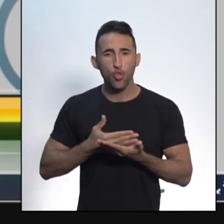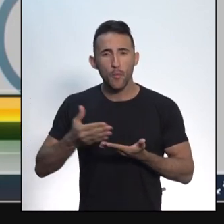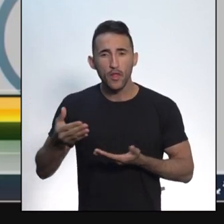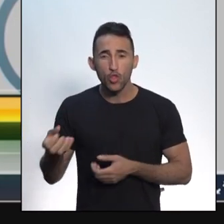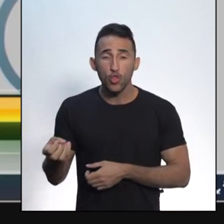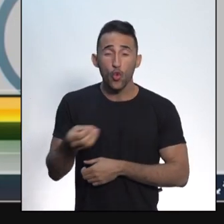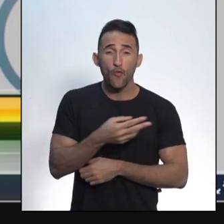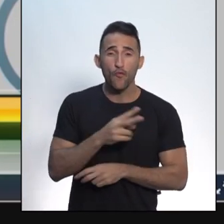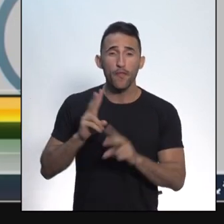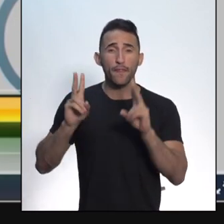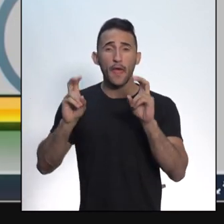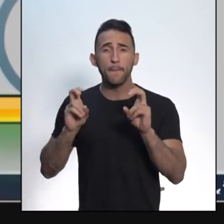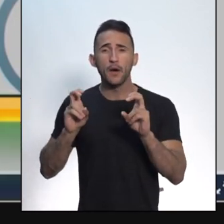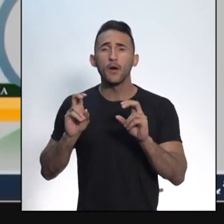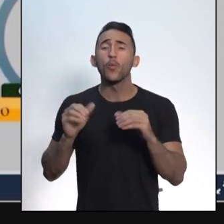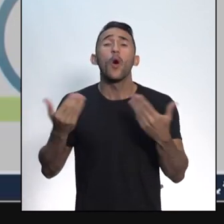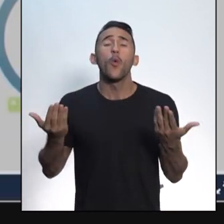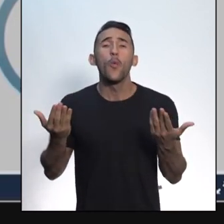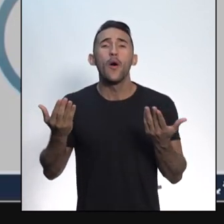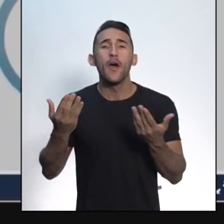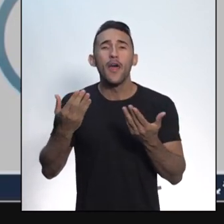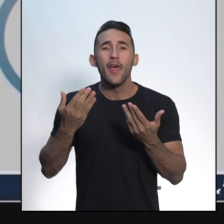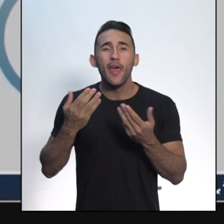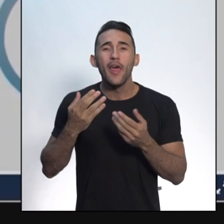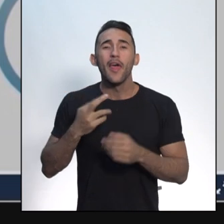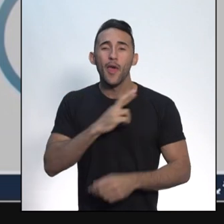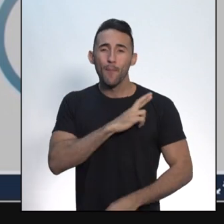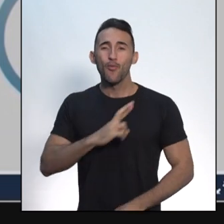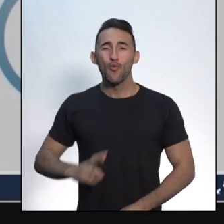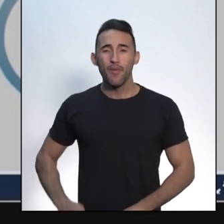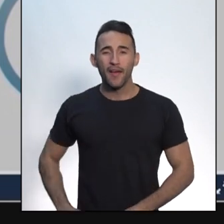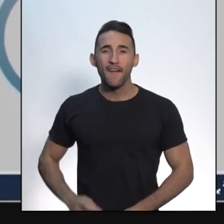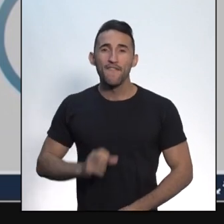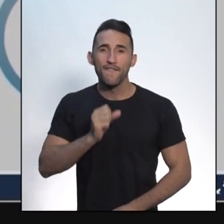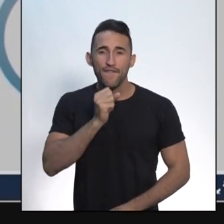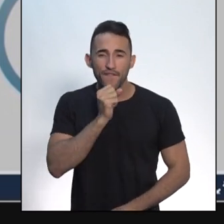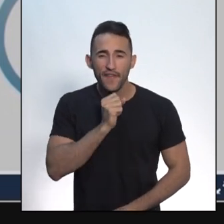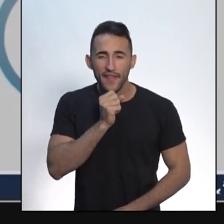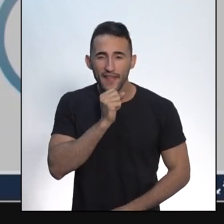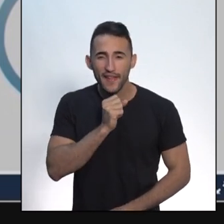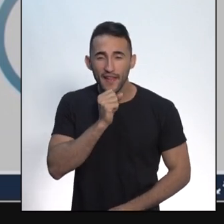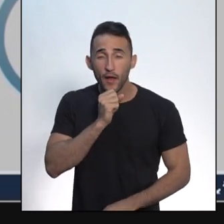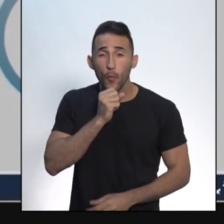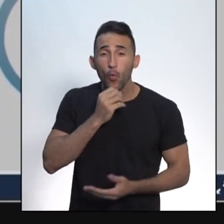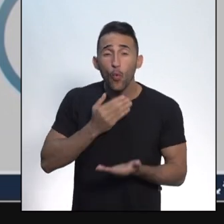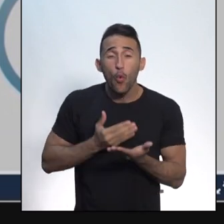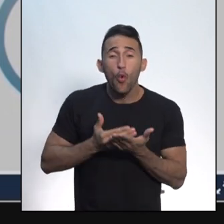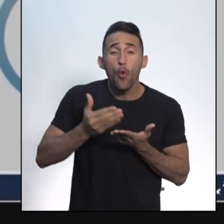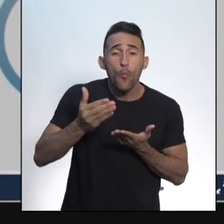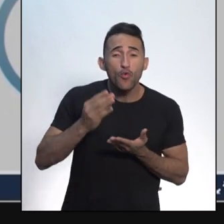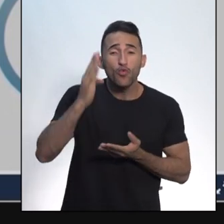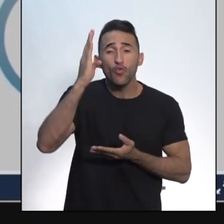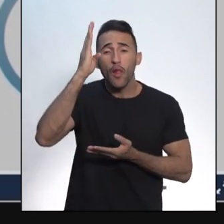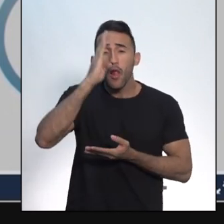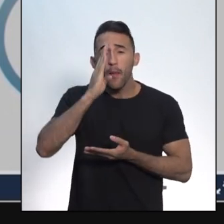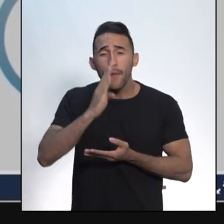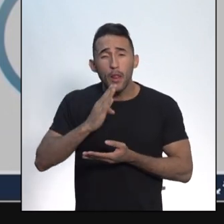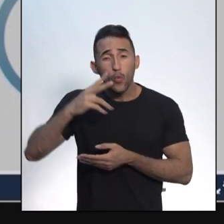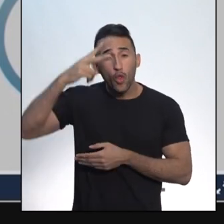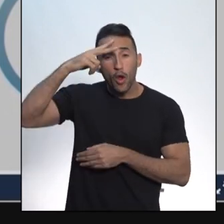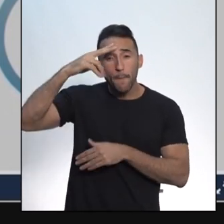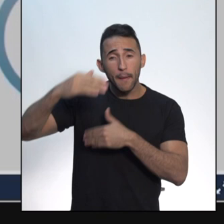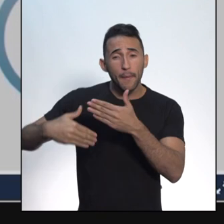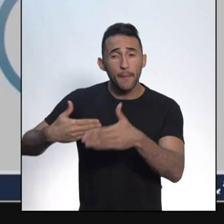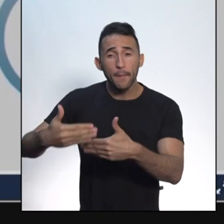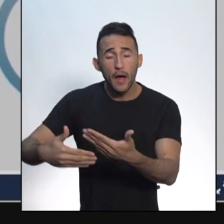o tema é República Velha, estamos iniciando a história do Brasil República. Este tema também